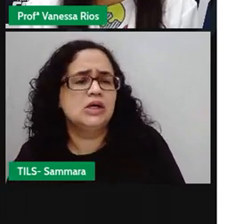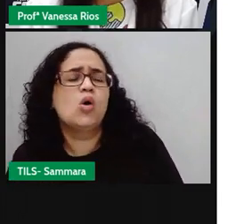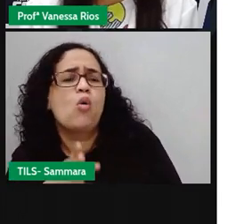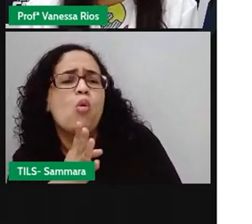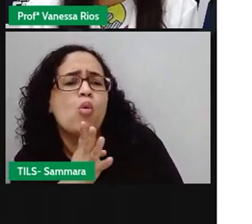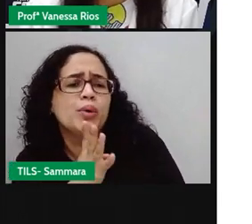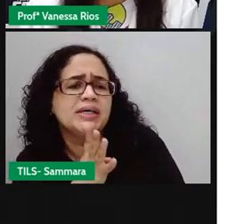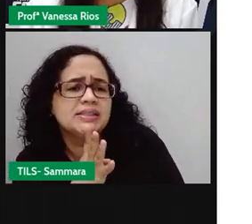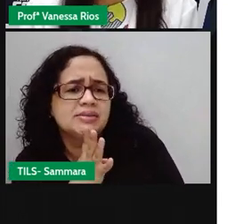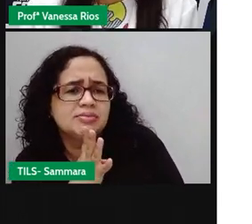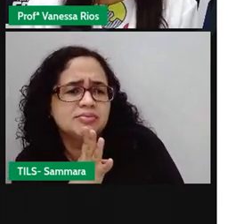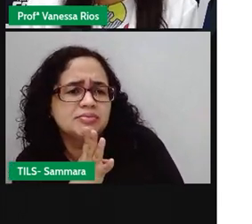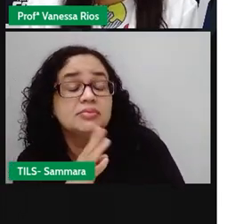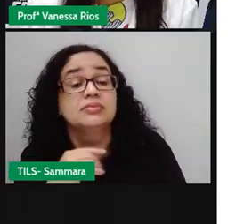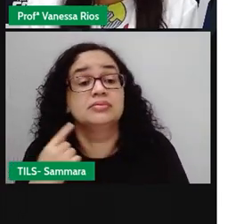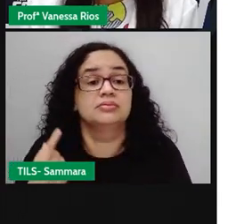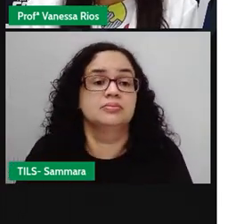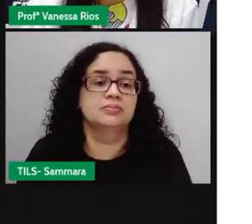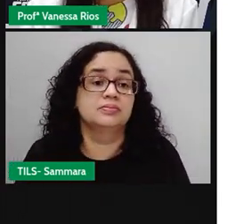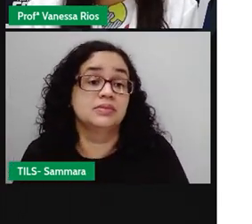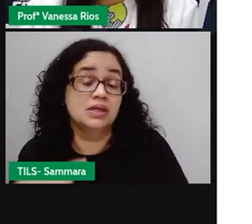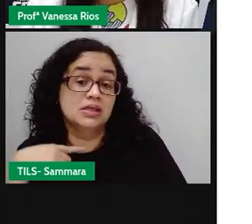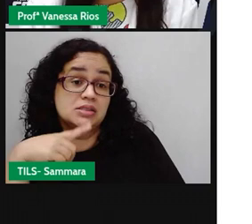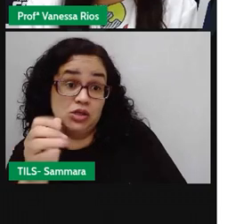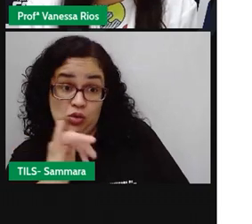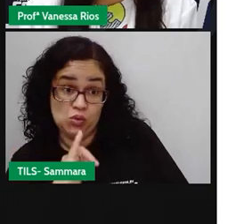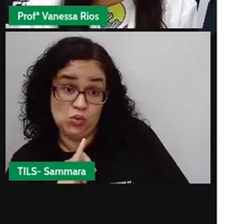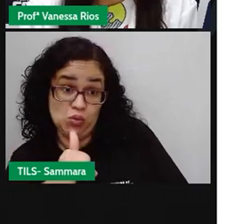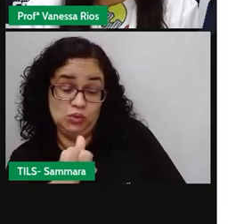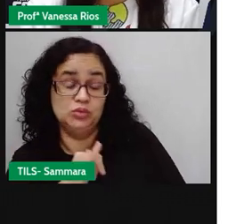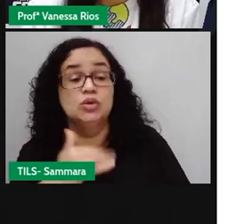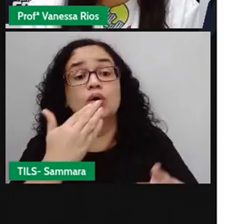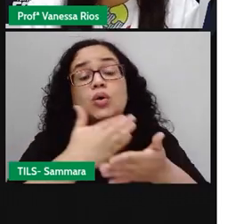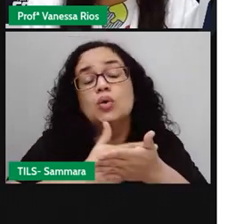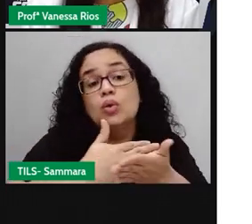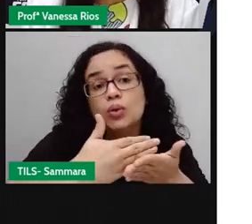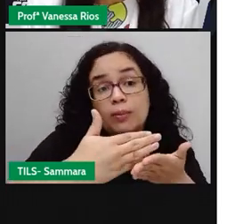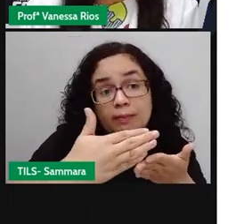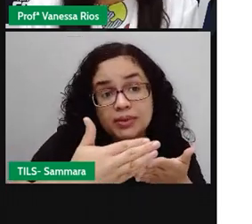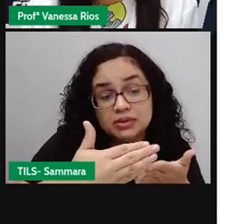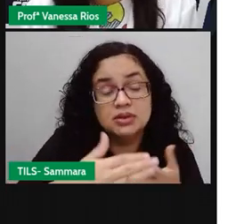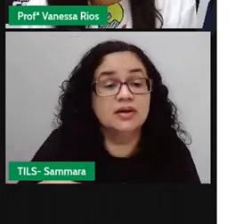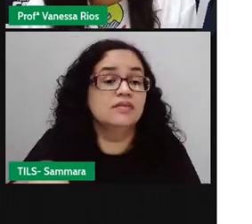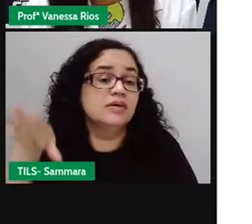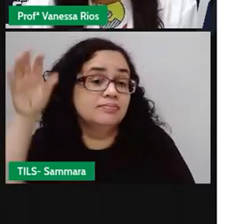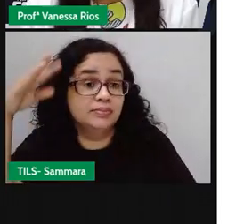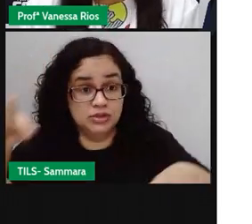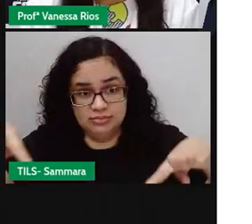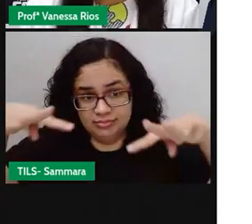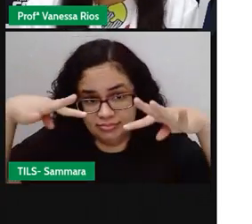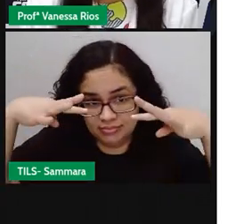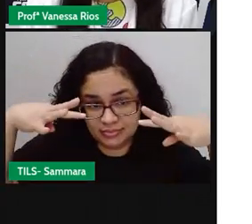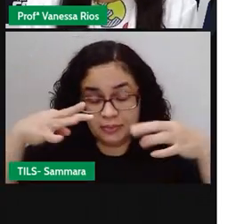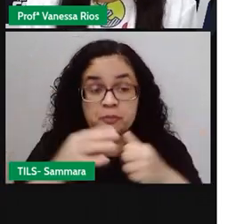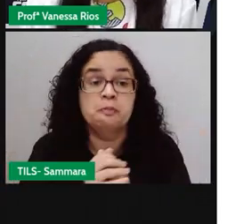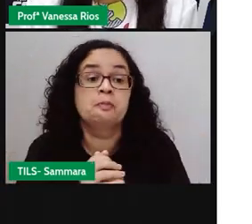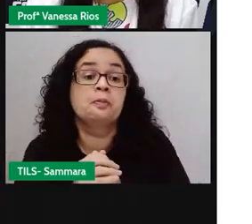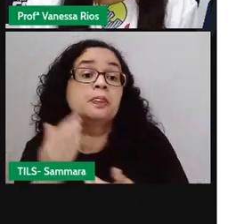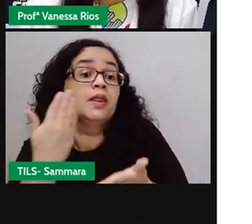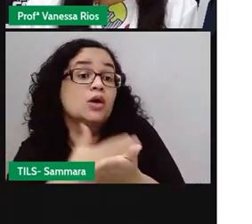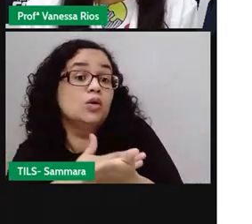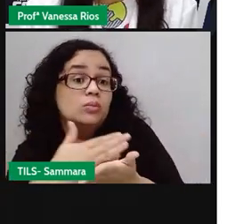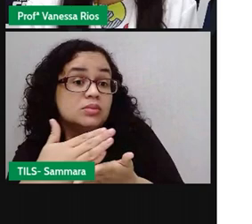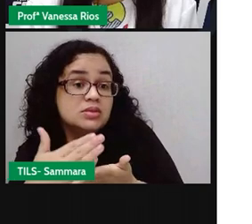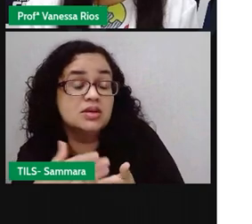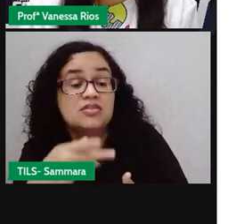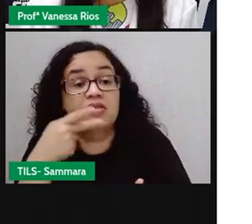Vocês conhecem? Pois é. Esse é o conto que a gente vai começar, não é? Vamos ouvir e vai servir para a gente começar a